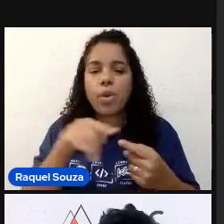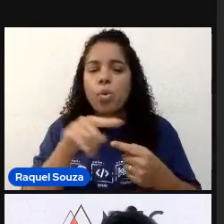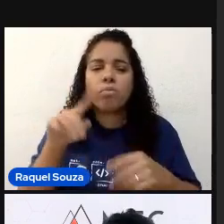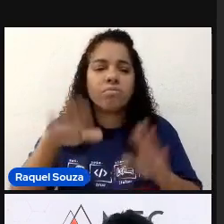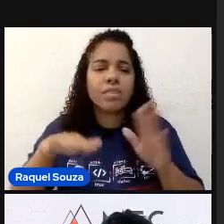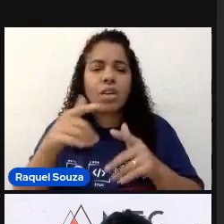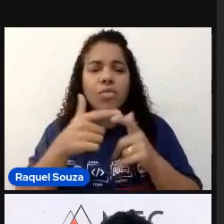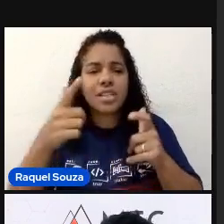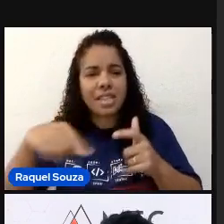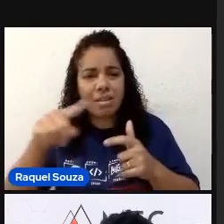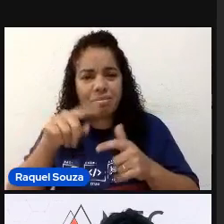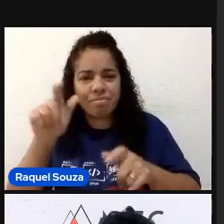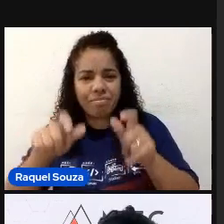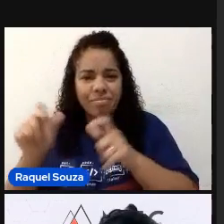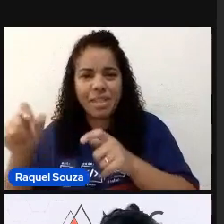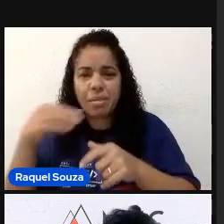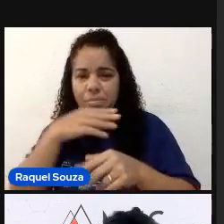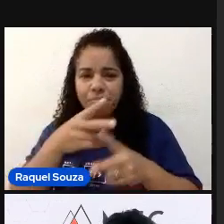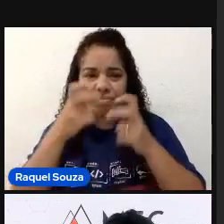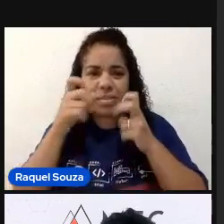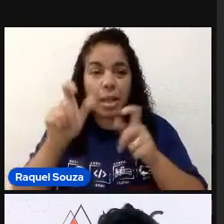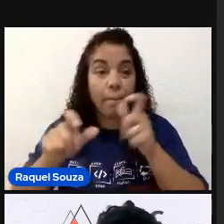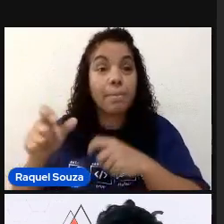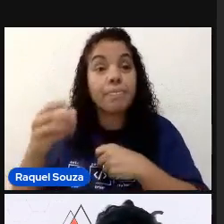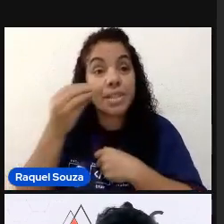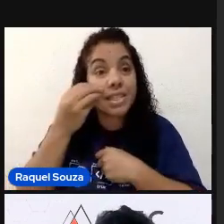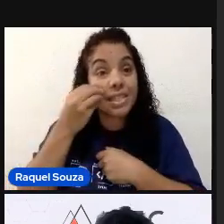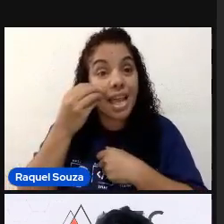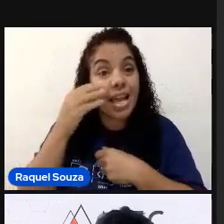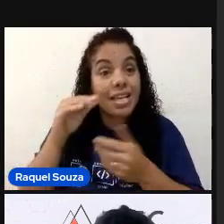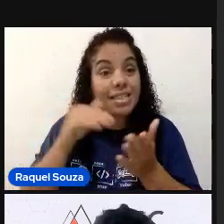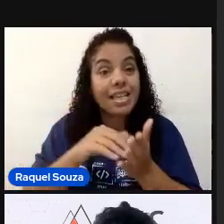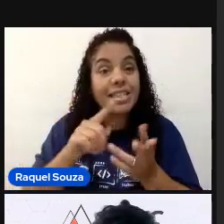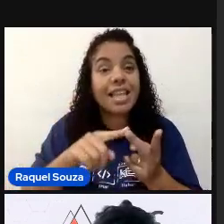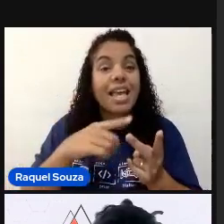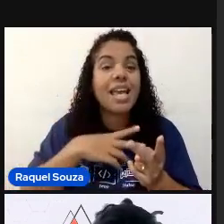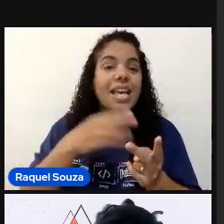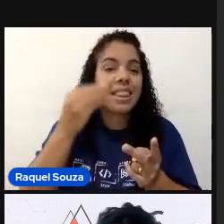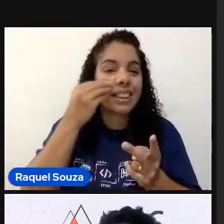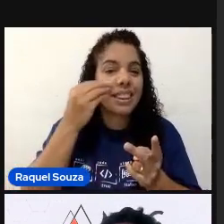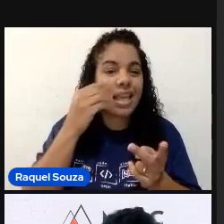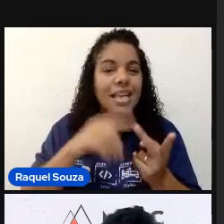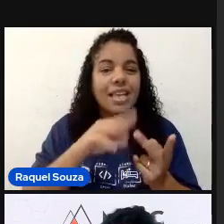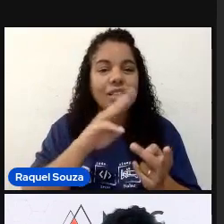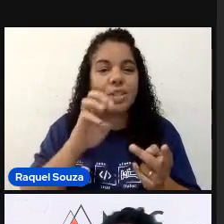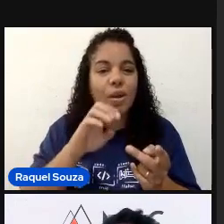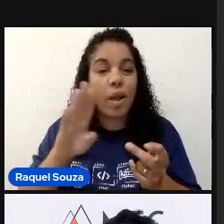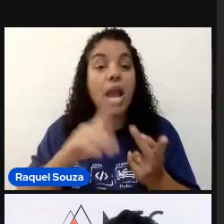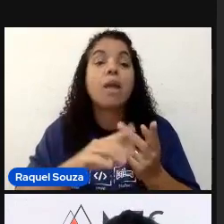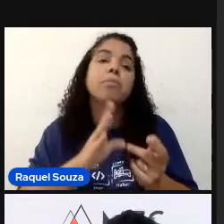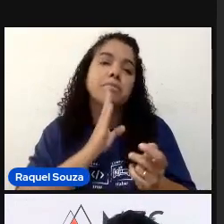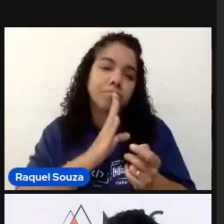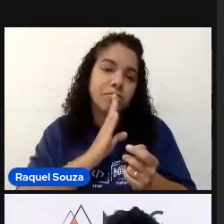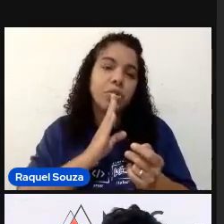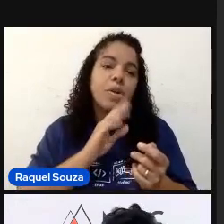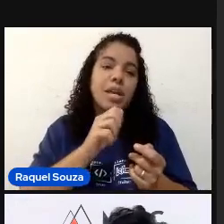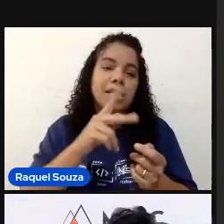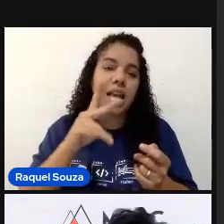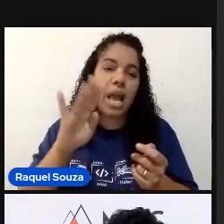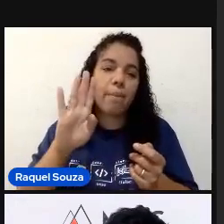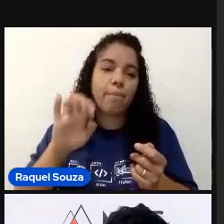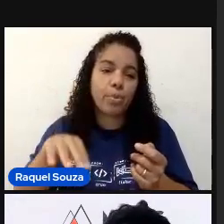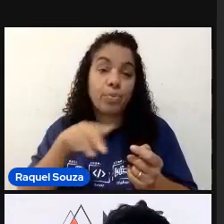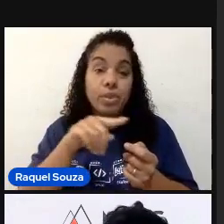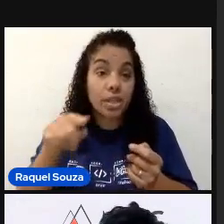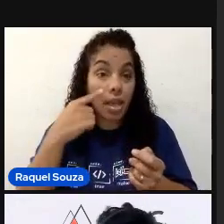maior parte da galera que testa aí. Até testes web. Conhece o Appium. Que é uma ferramenta